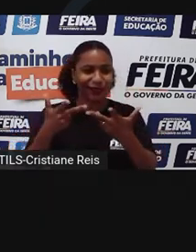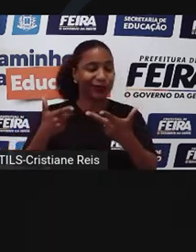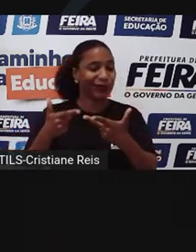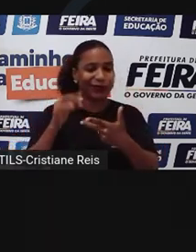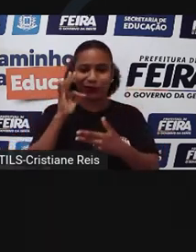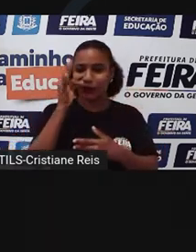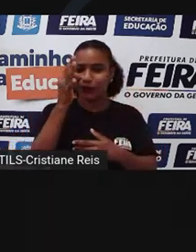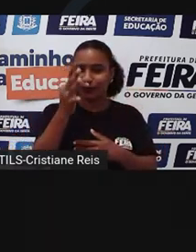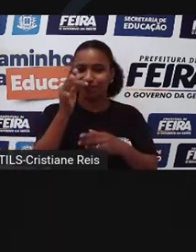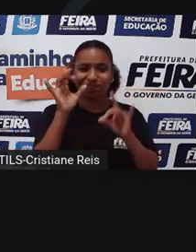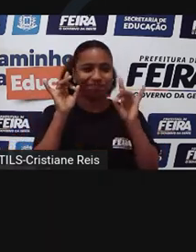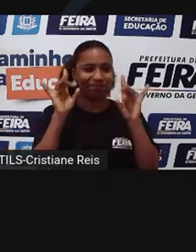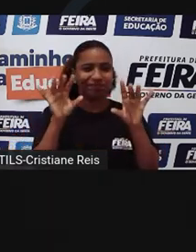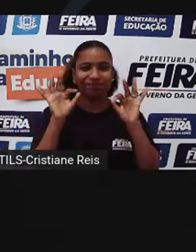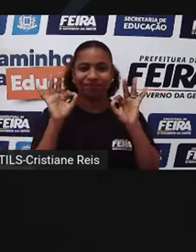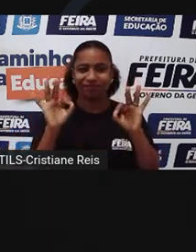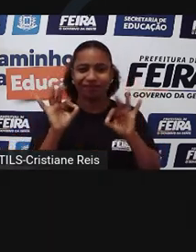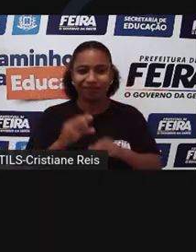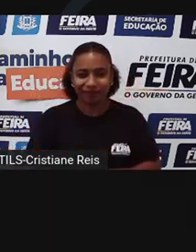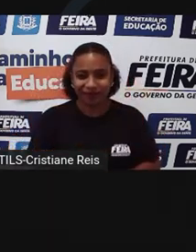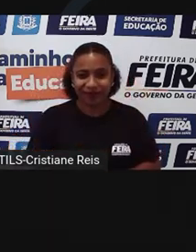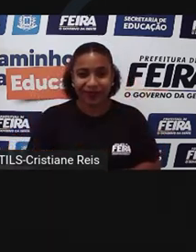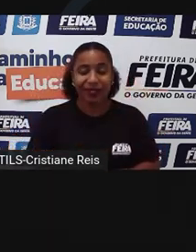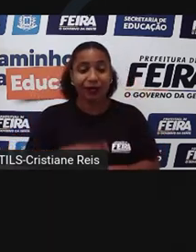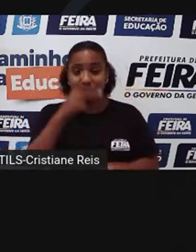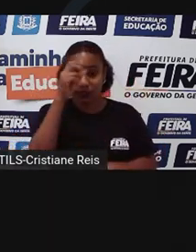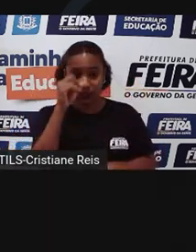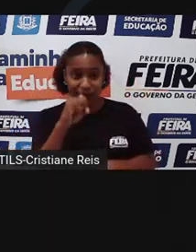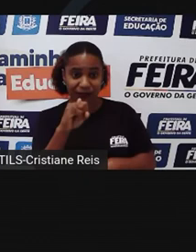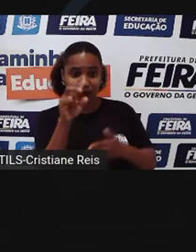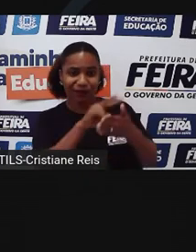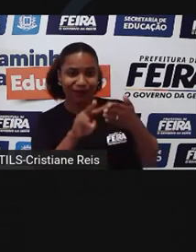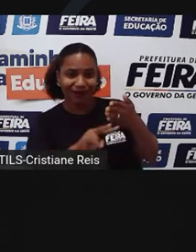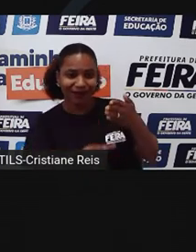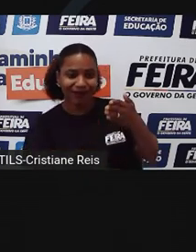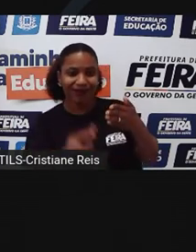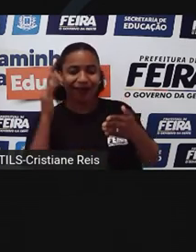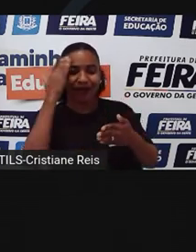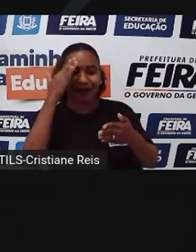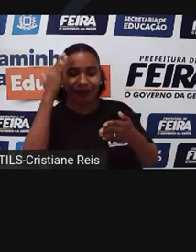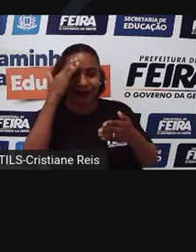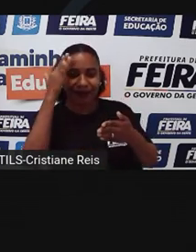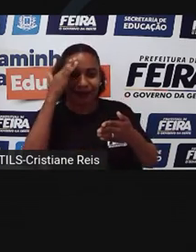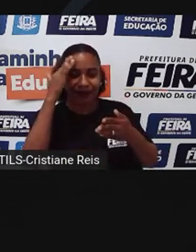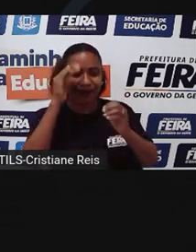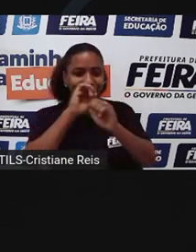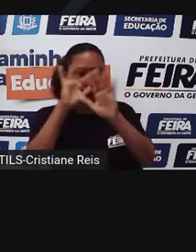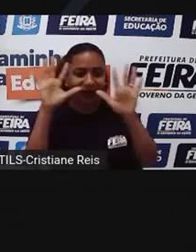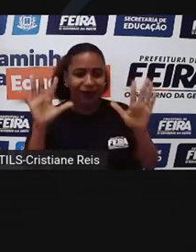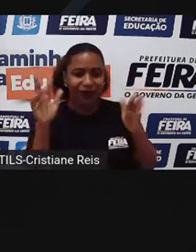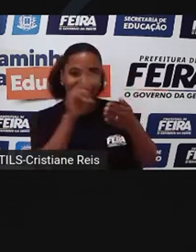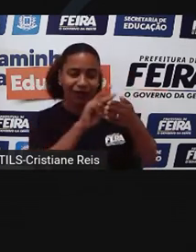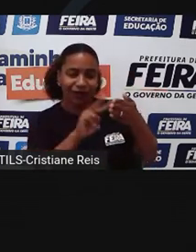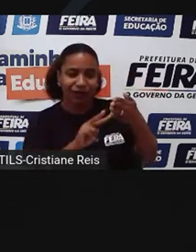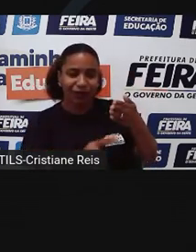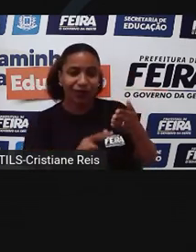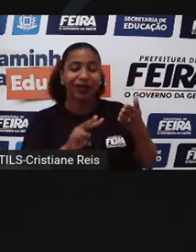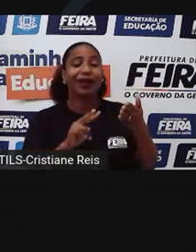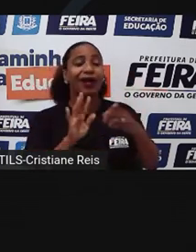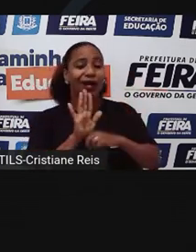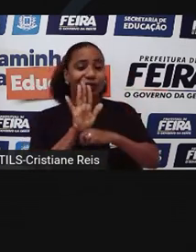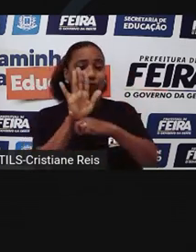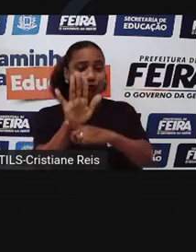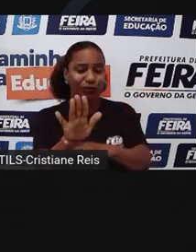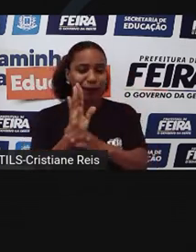Quanto mais uma pessoa ler, mais compreensão ela vai demonstrar na sua vida. A leitura também pode ajudar a descobrir a